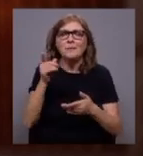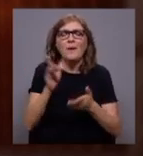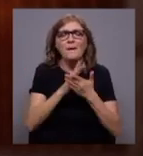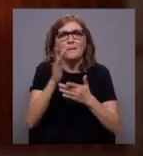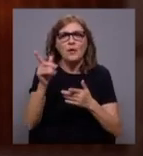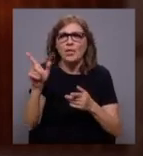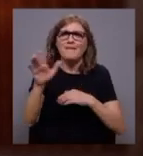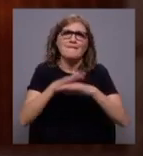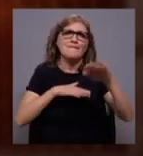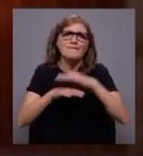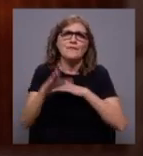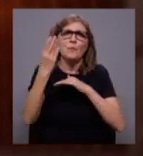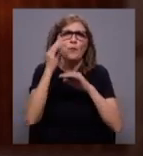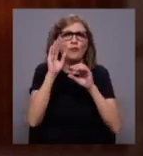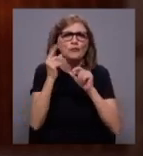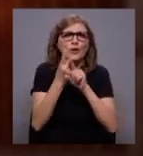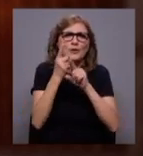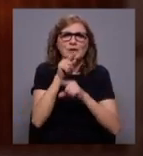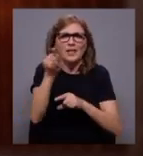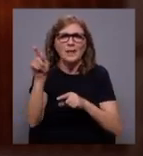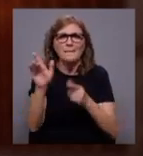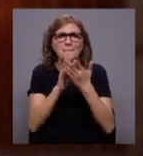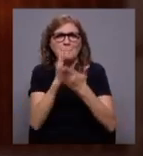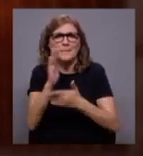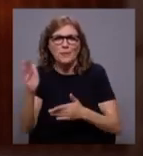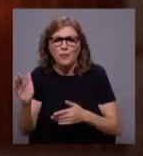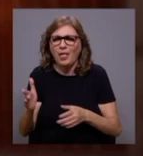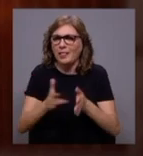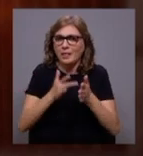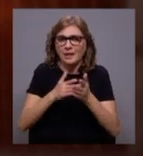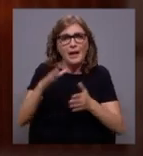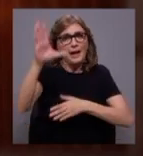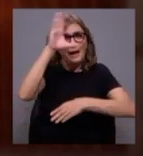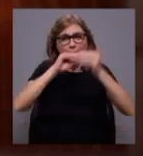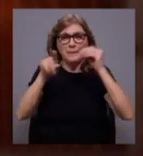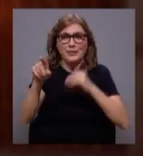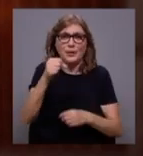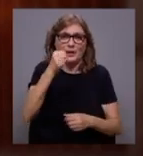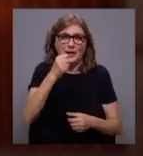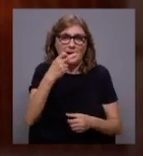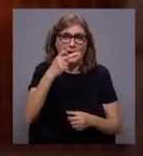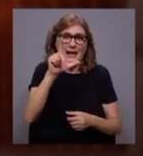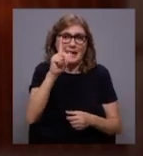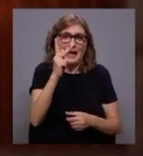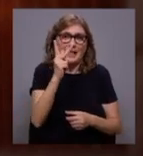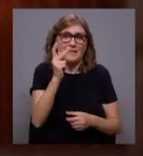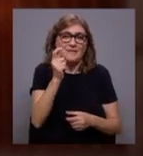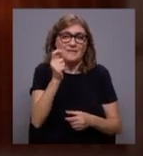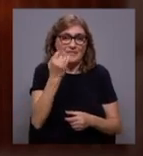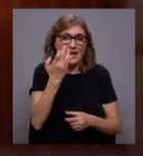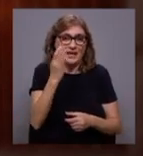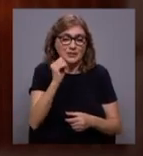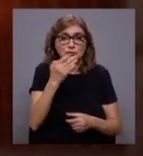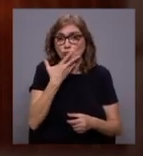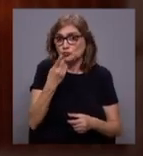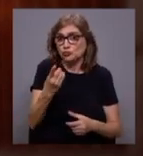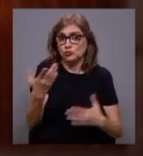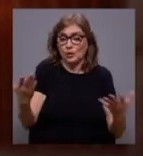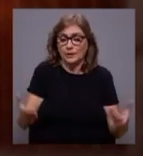fez muita da sua formação em bibliotecas. Dependeu nas galveias, sozinho. Sim, sendo Saramago,